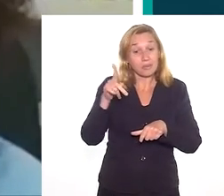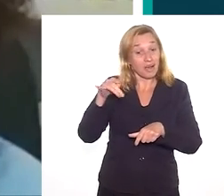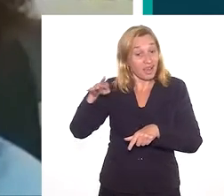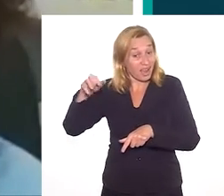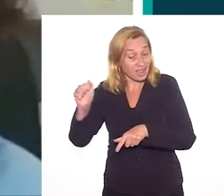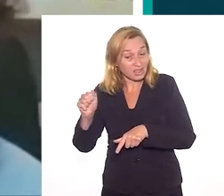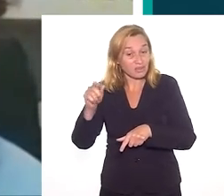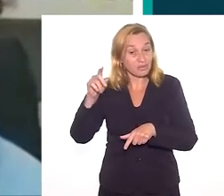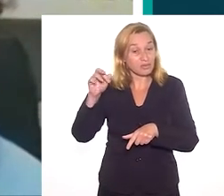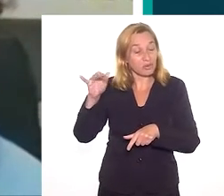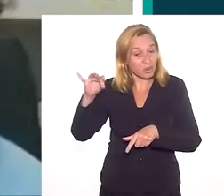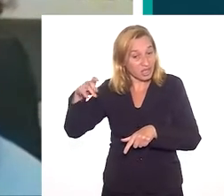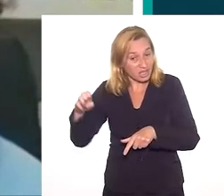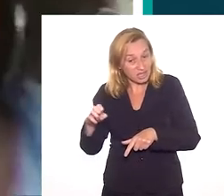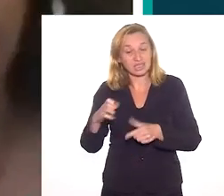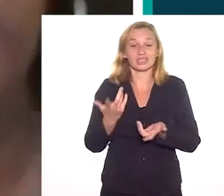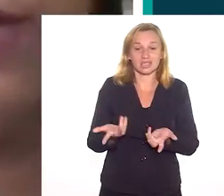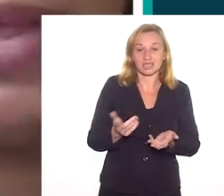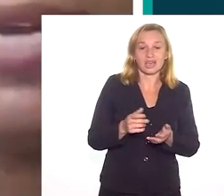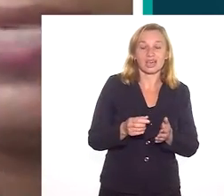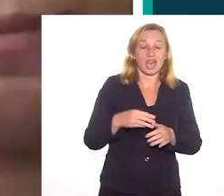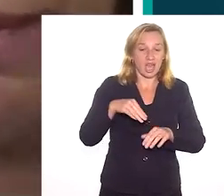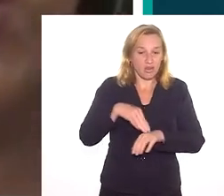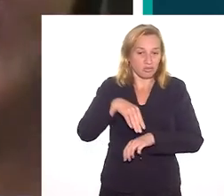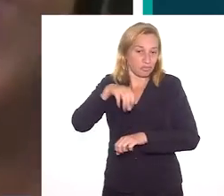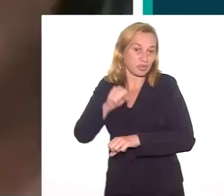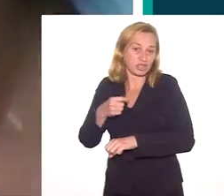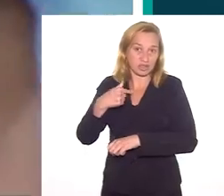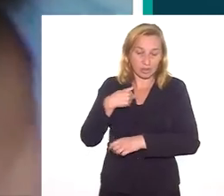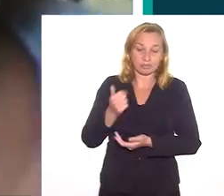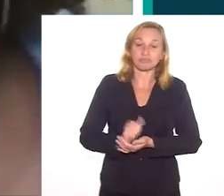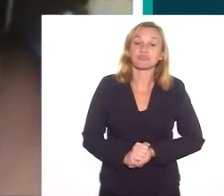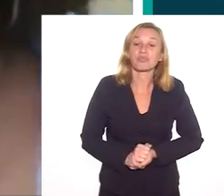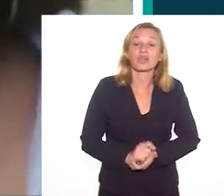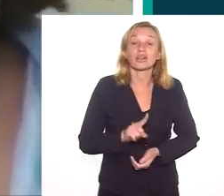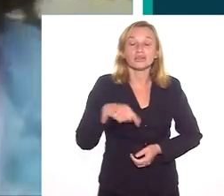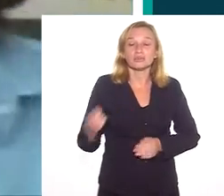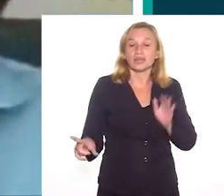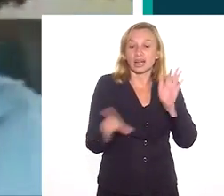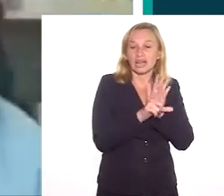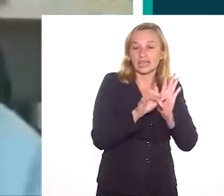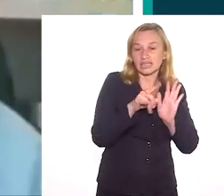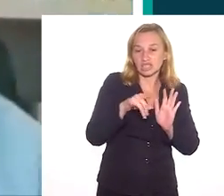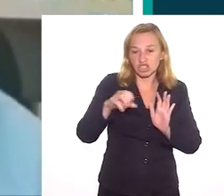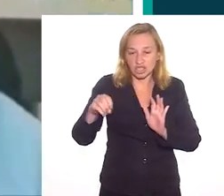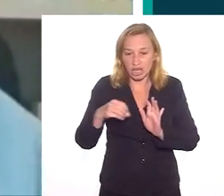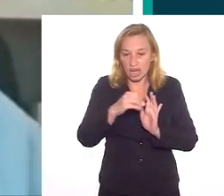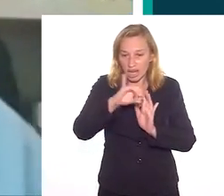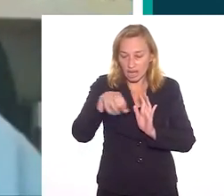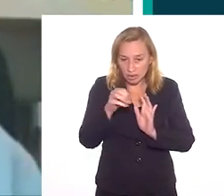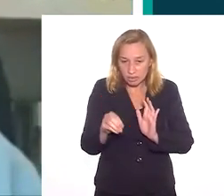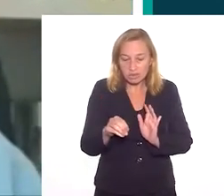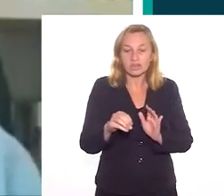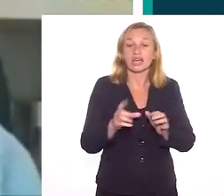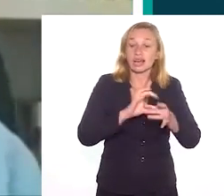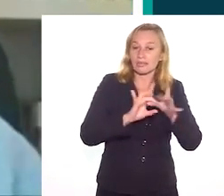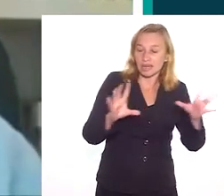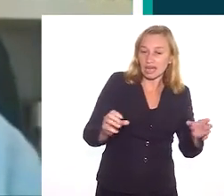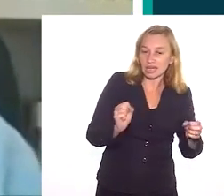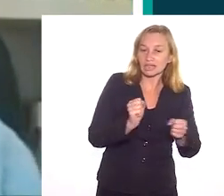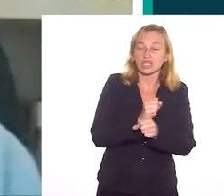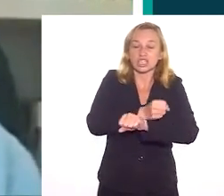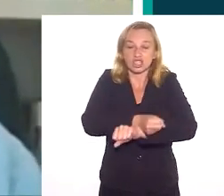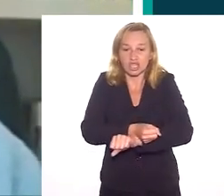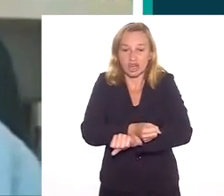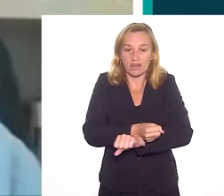do Vale do Paraíba Fluminense, que é onde eu realizei minha pesquisa de mestrado. Bom, e depois nós temos a Lei dos Sexagenários, que vai dar